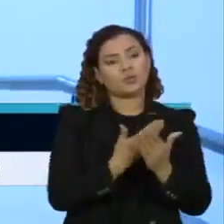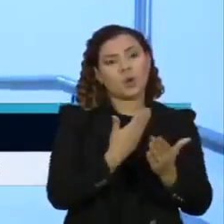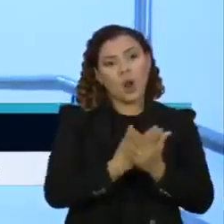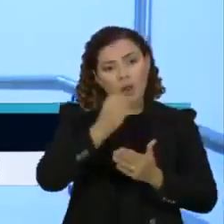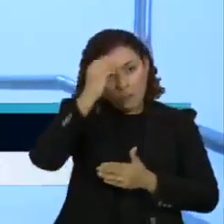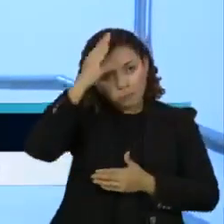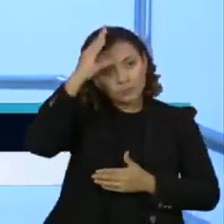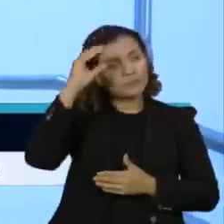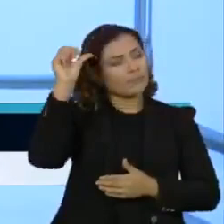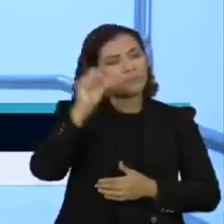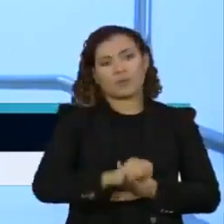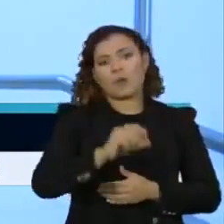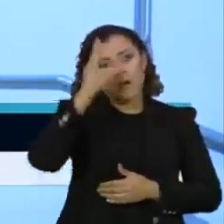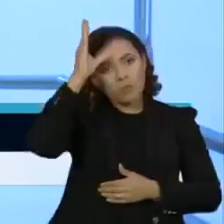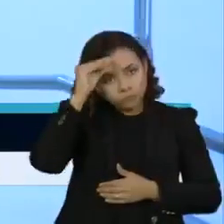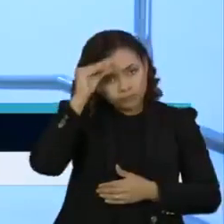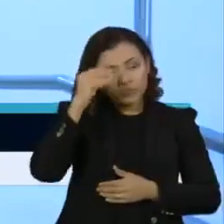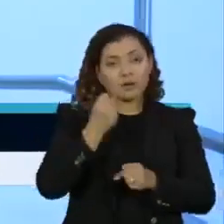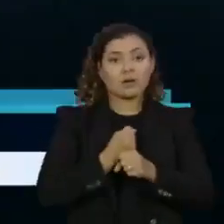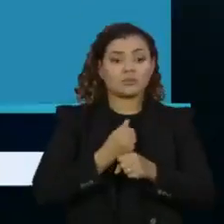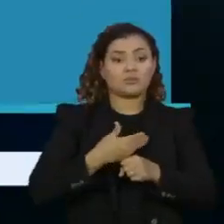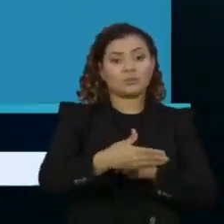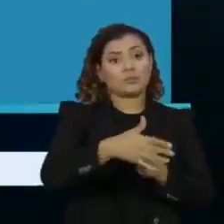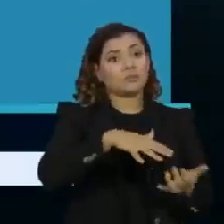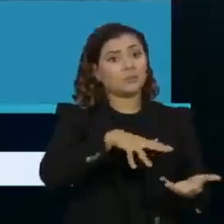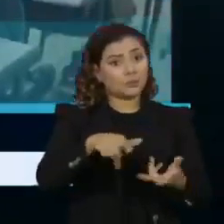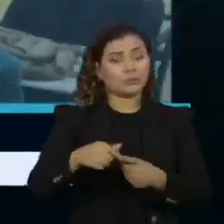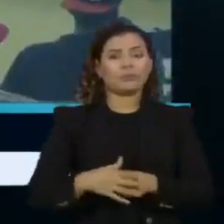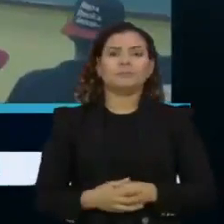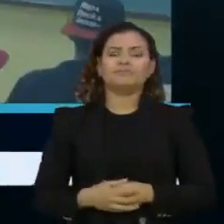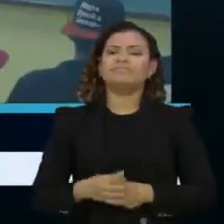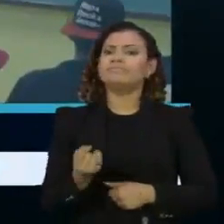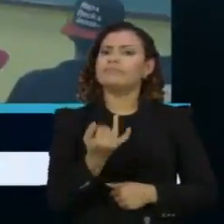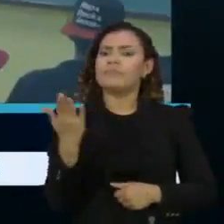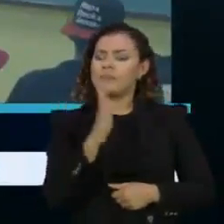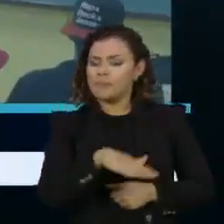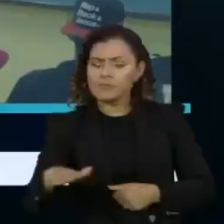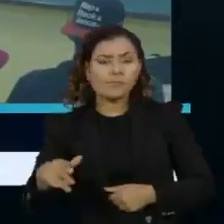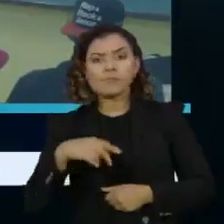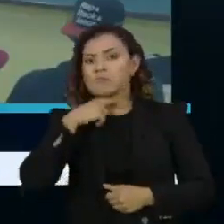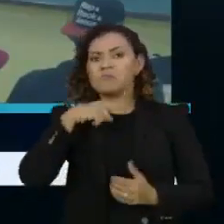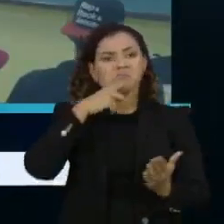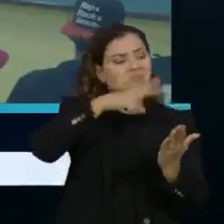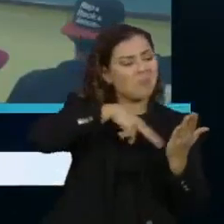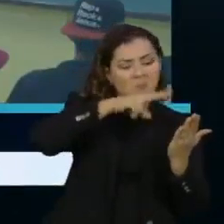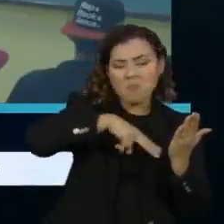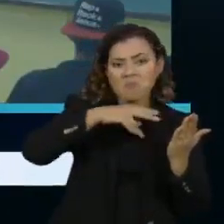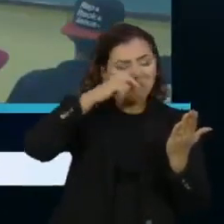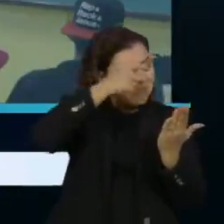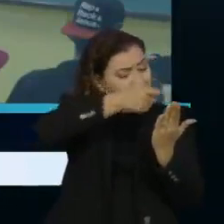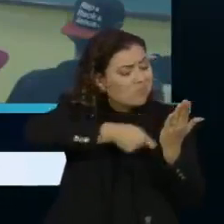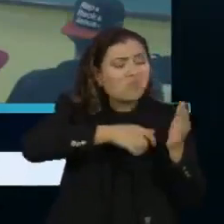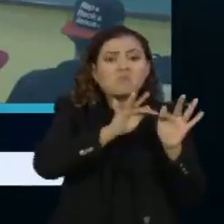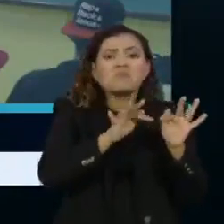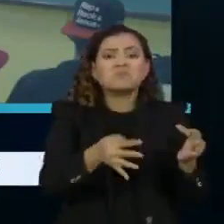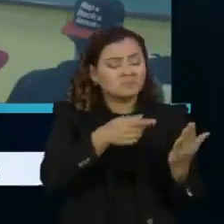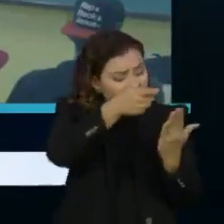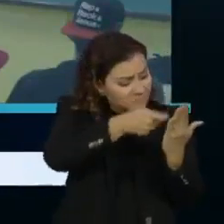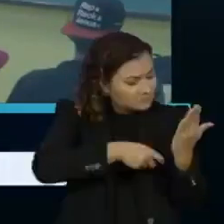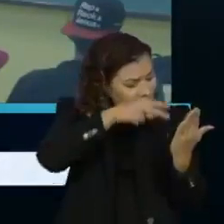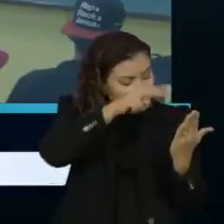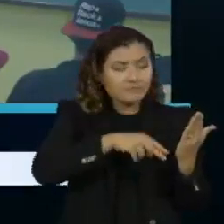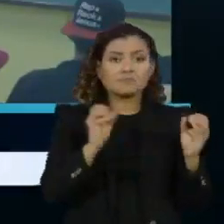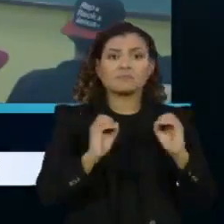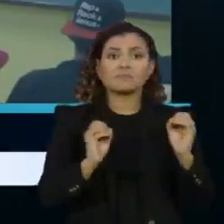nos próximos anos no planeta. O número de crianças que não conseguem ler e entender um texto simples ao concluir o